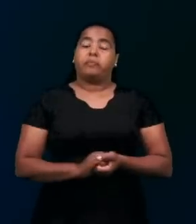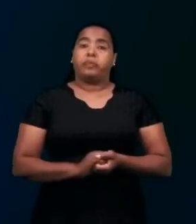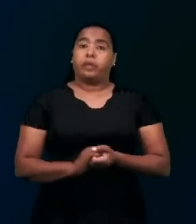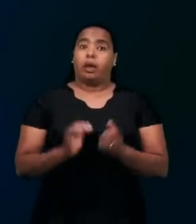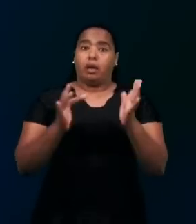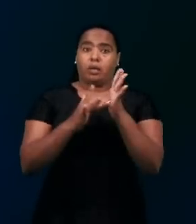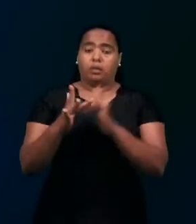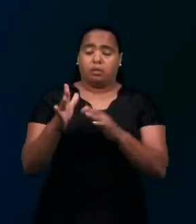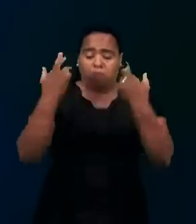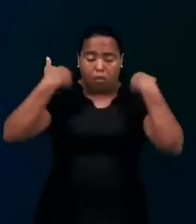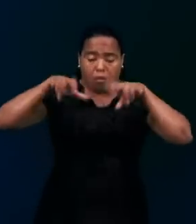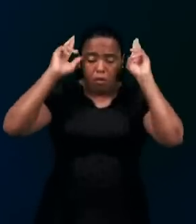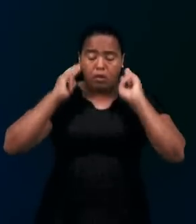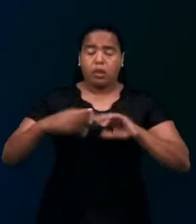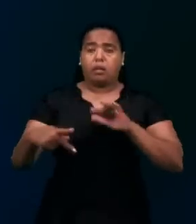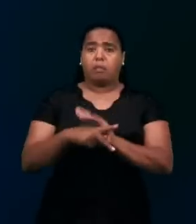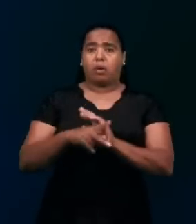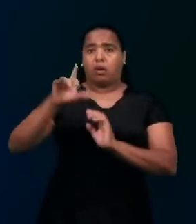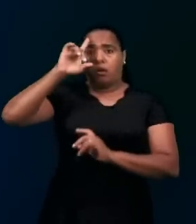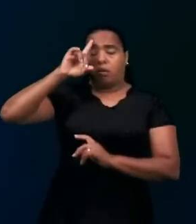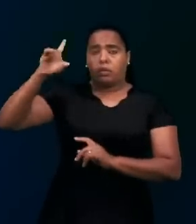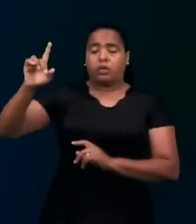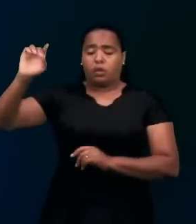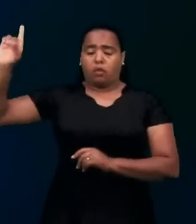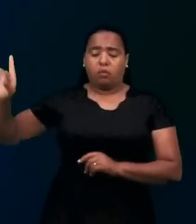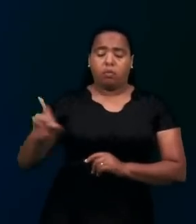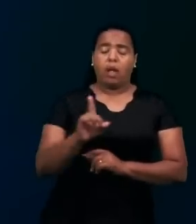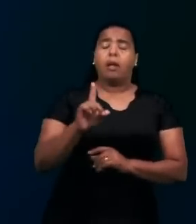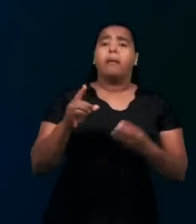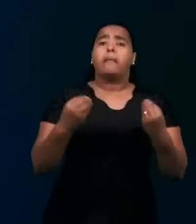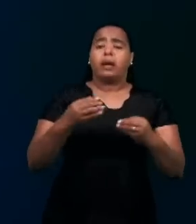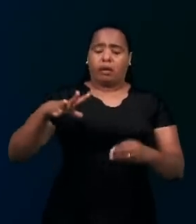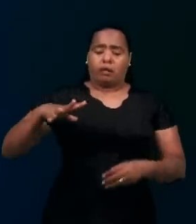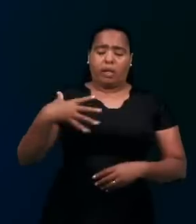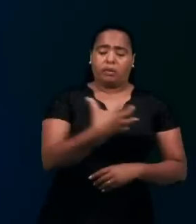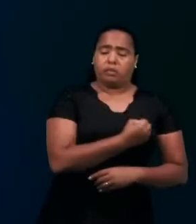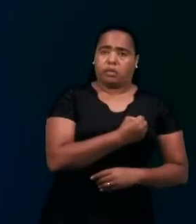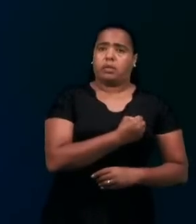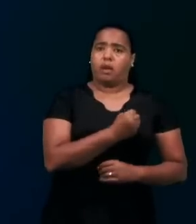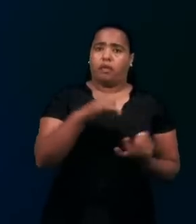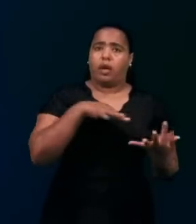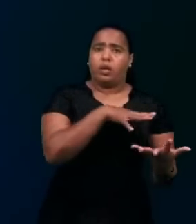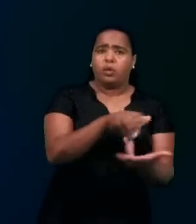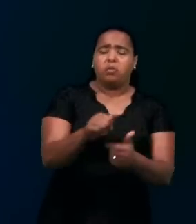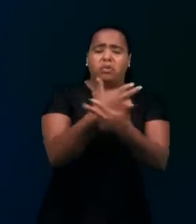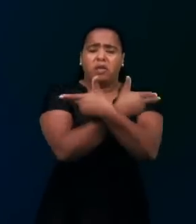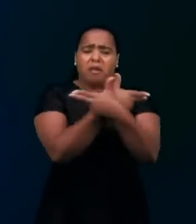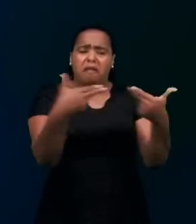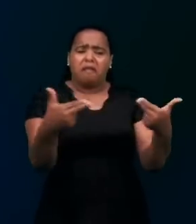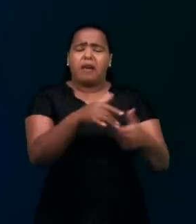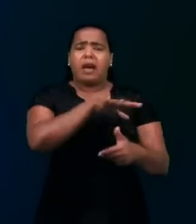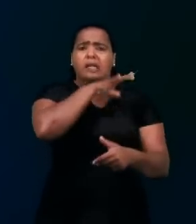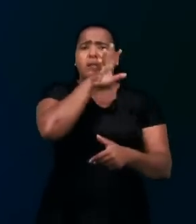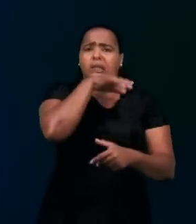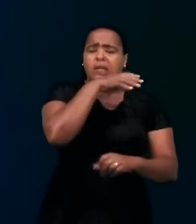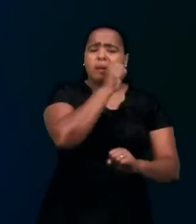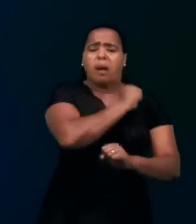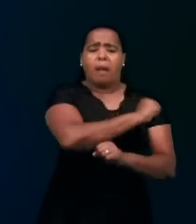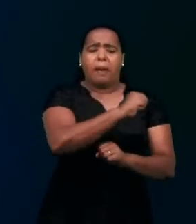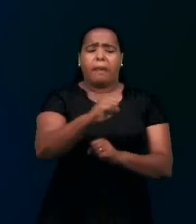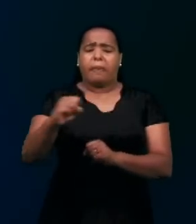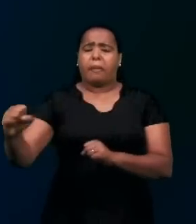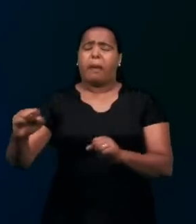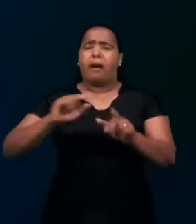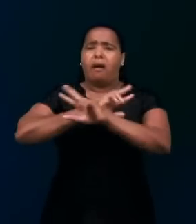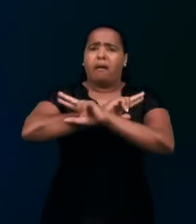Deus enviado para resgatar a nossa alma da cova. entre milhares de animais que foram sacrificados, entre milhares de